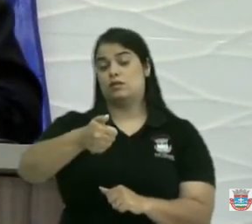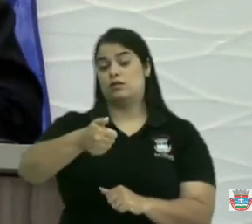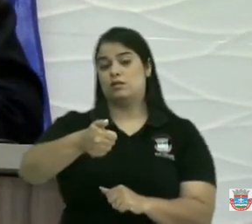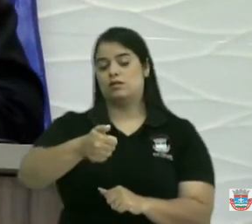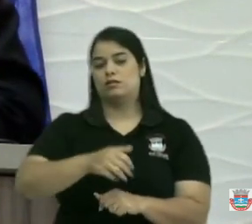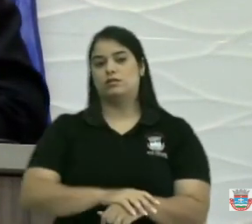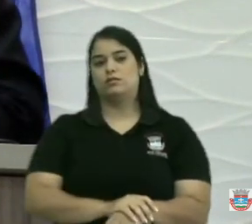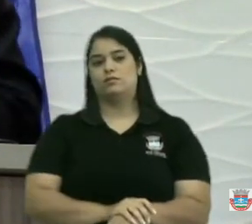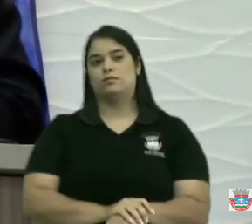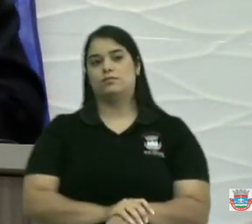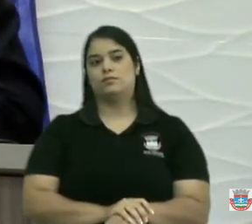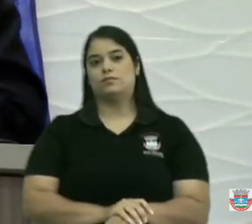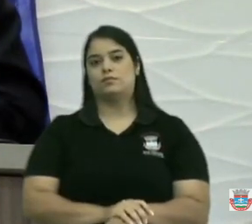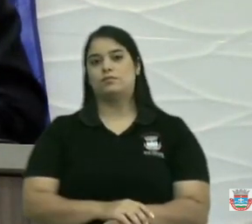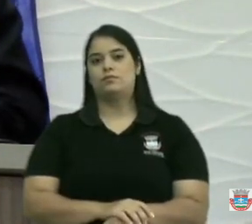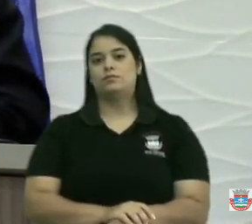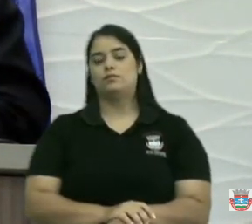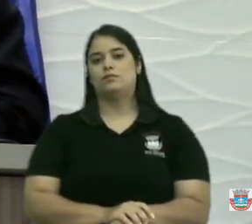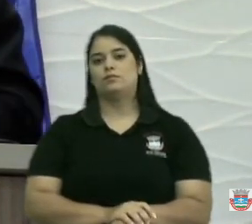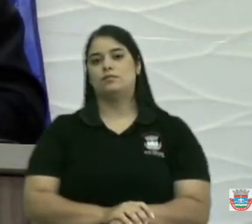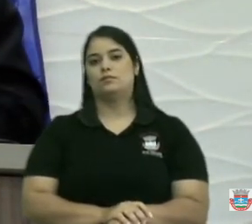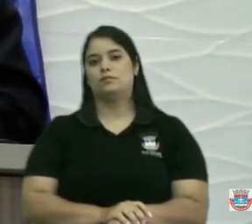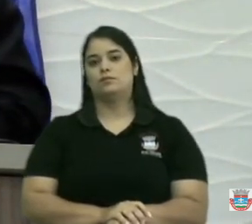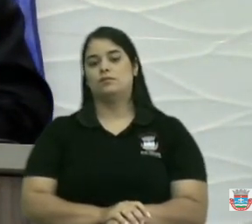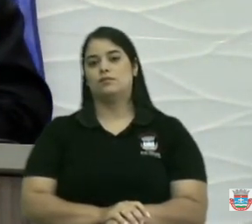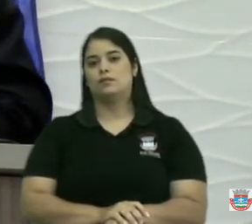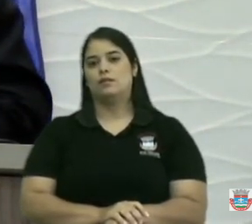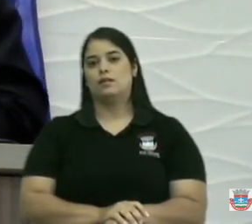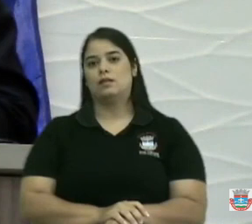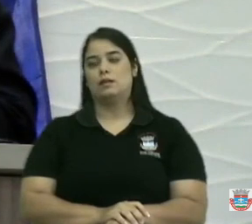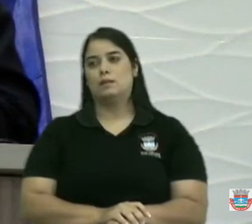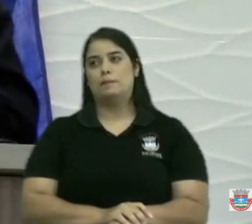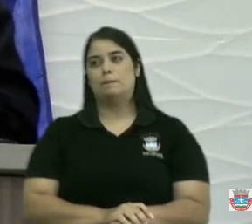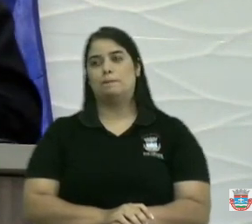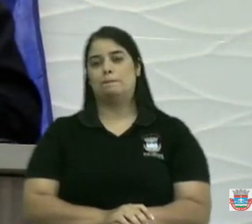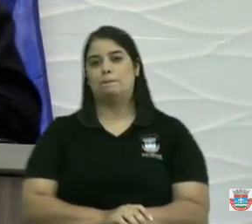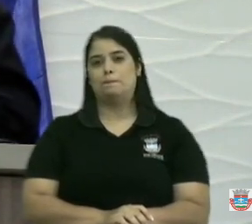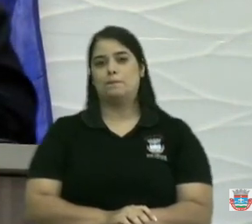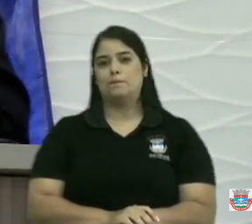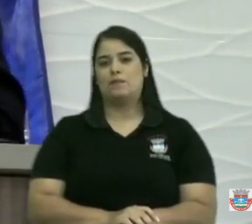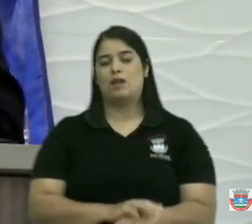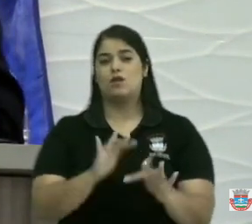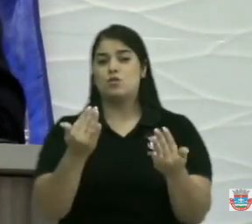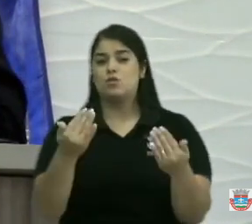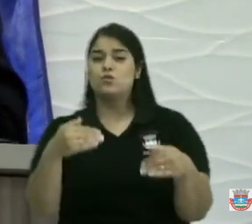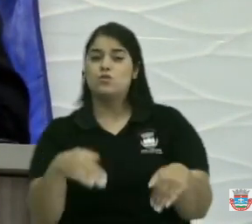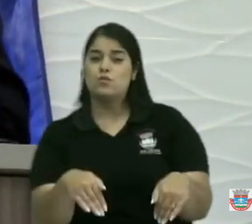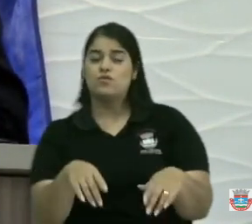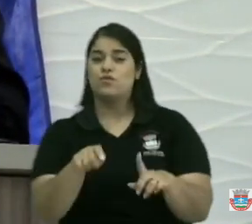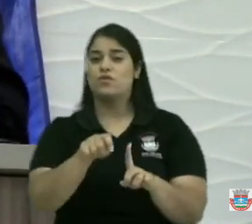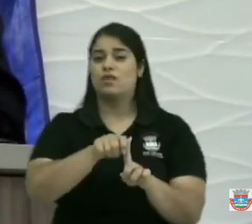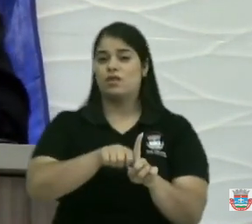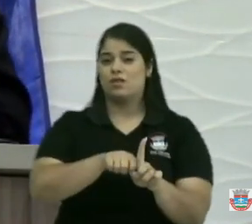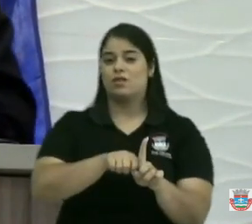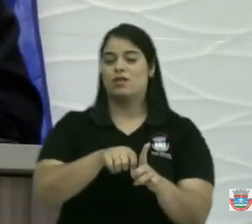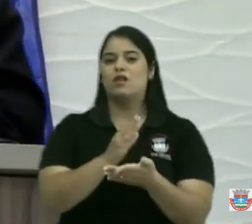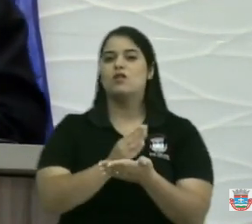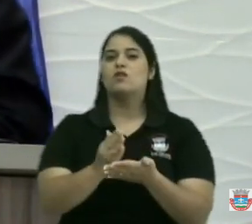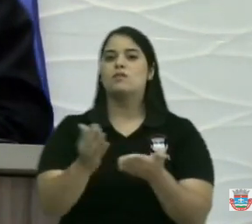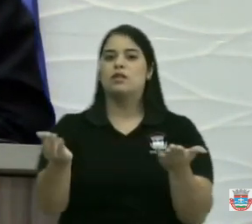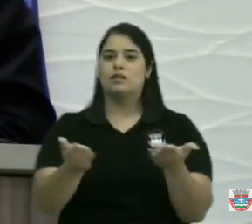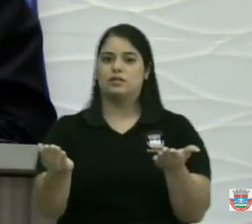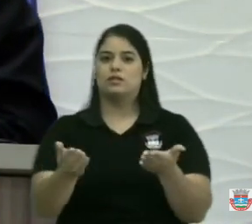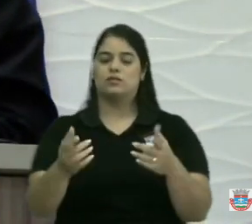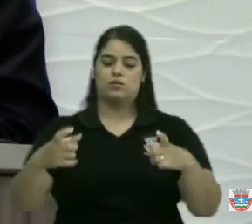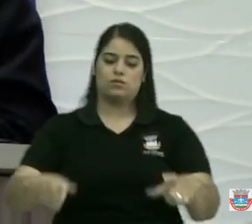um meio mais de um meio do mês dia 20 e começa hoje a operação tapa